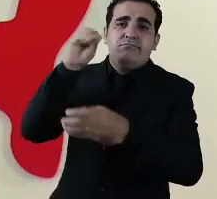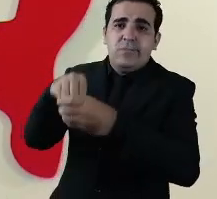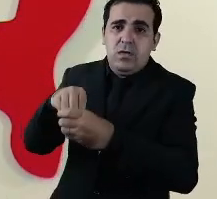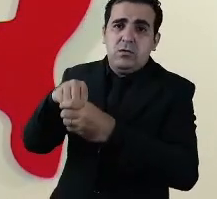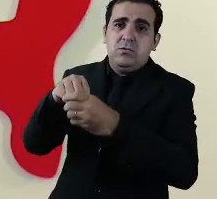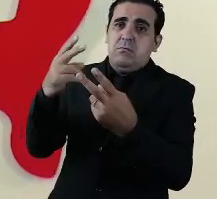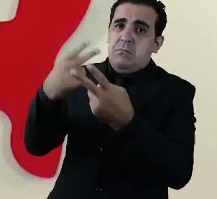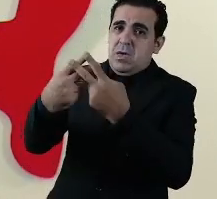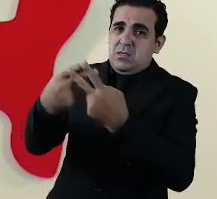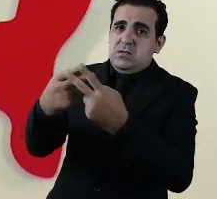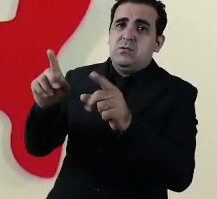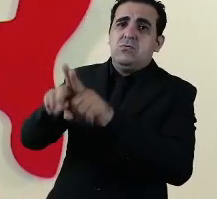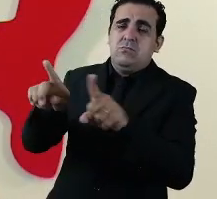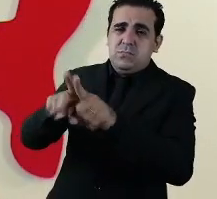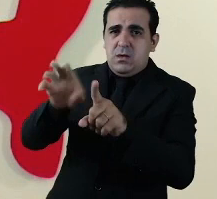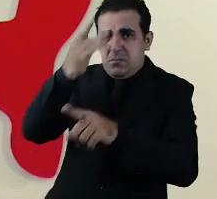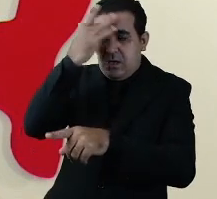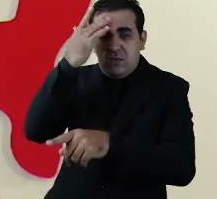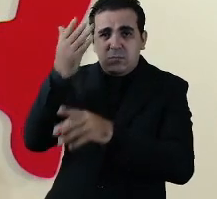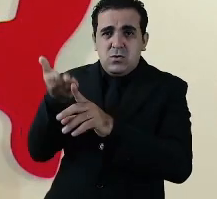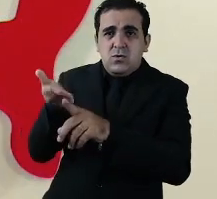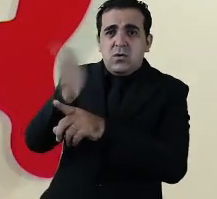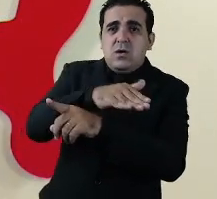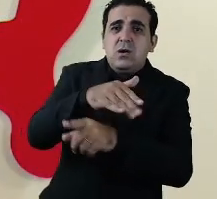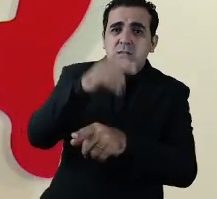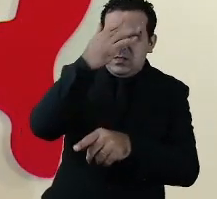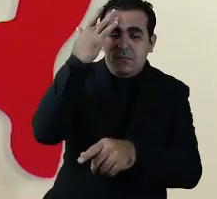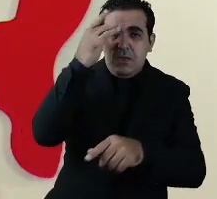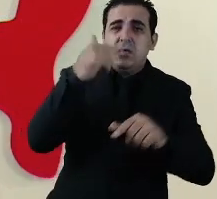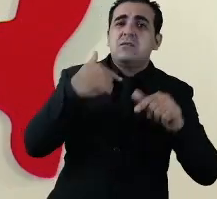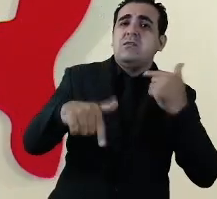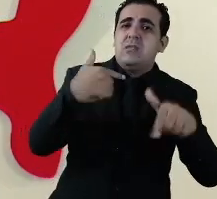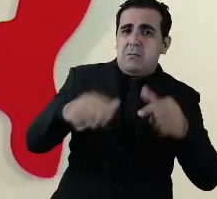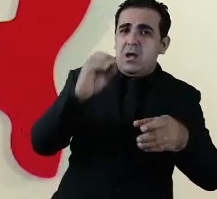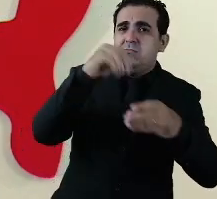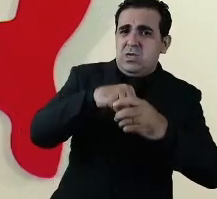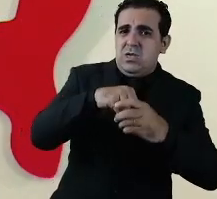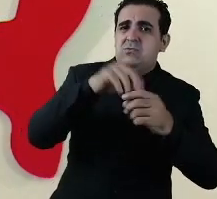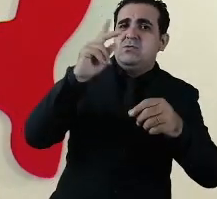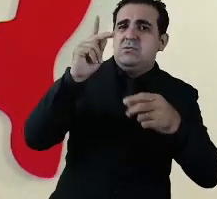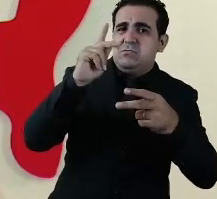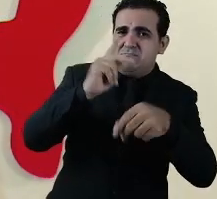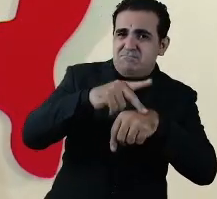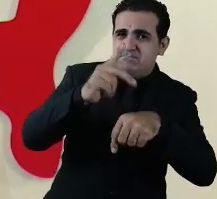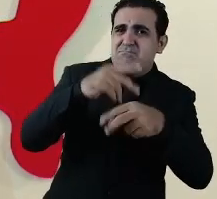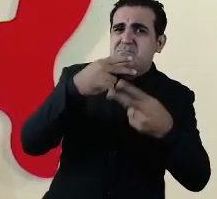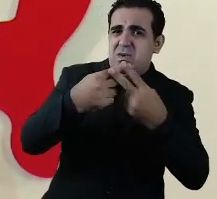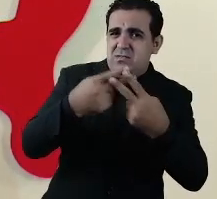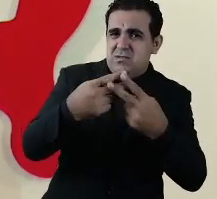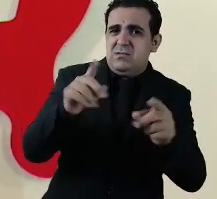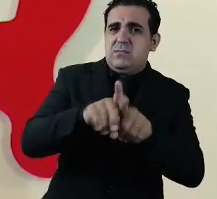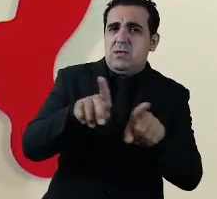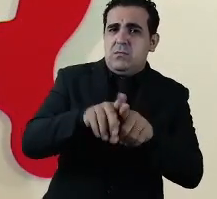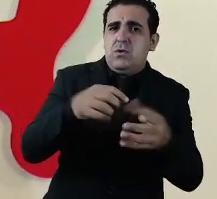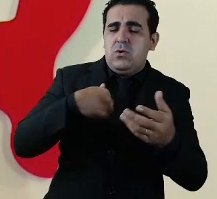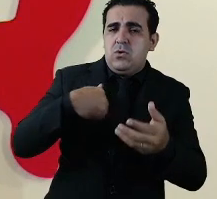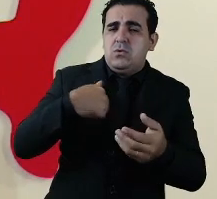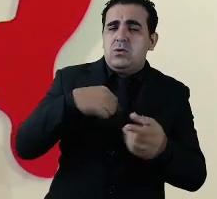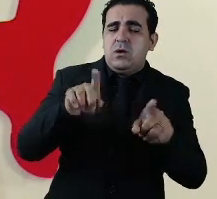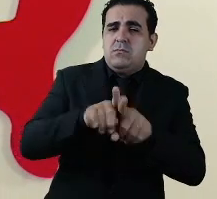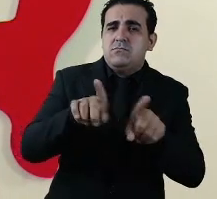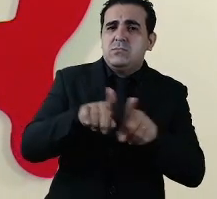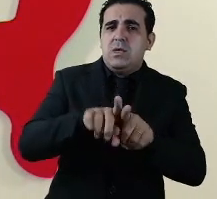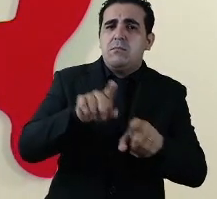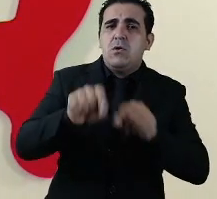sistema penitenciário também como entre servidores do sistema penitenciário que quero mais uma vez reconhecer porque